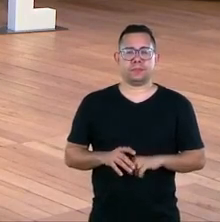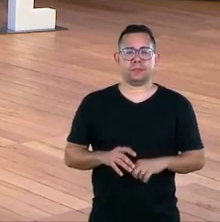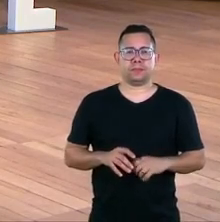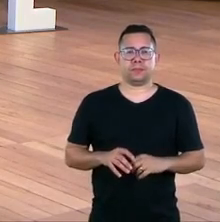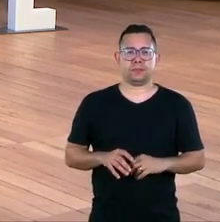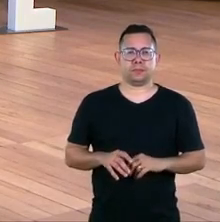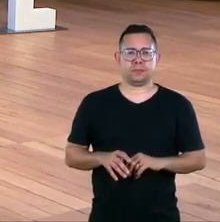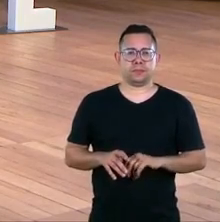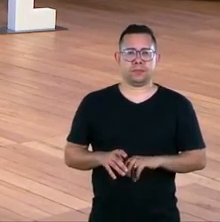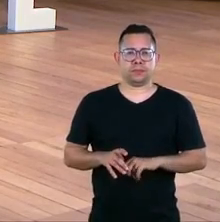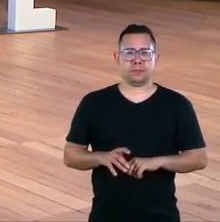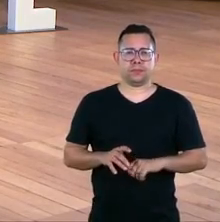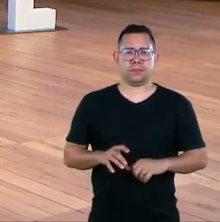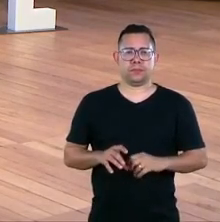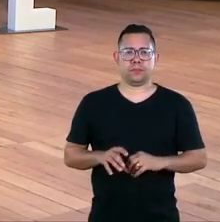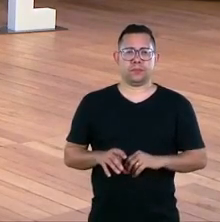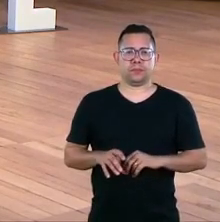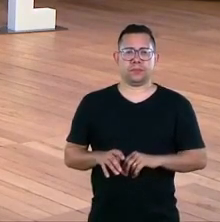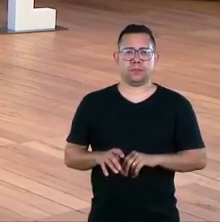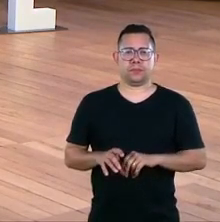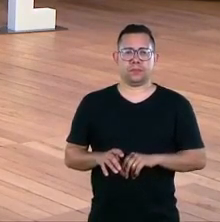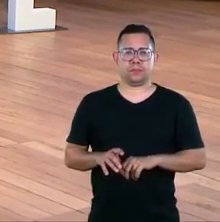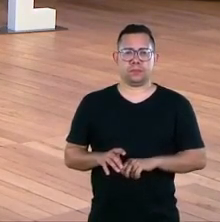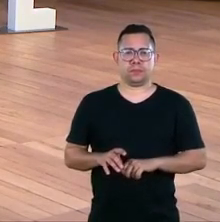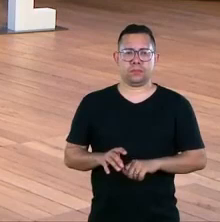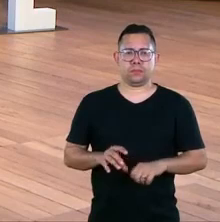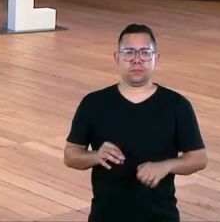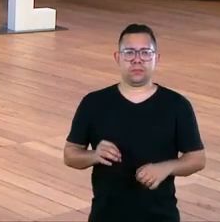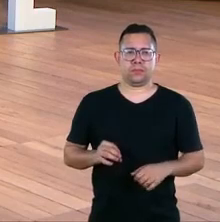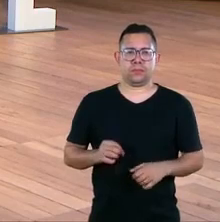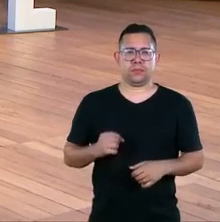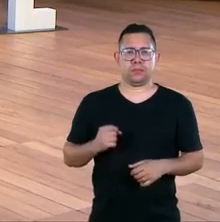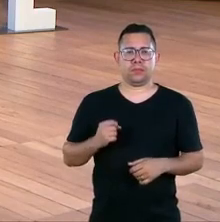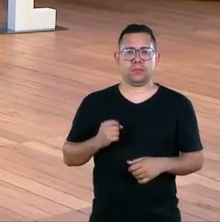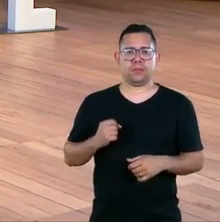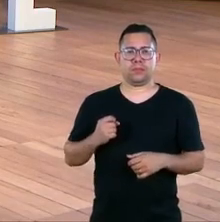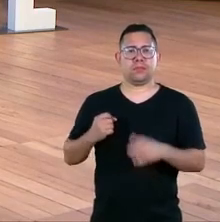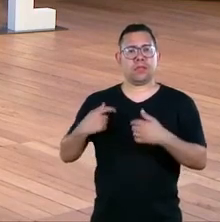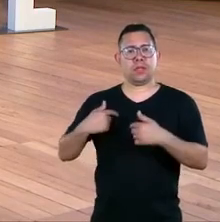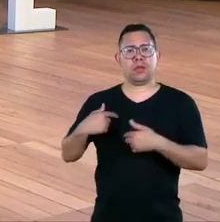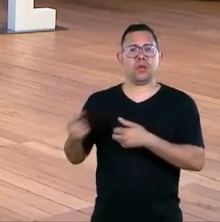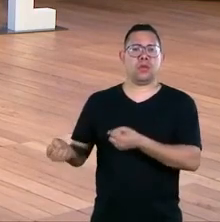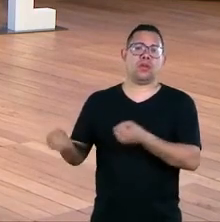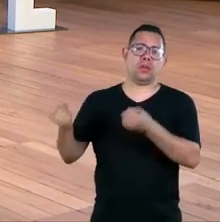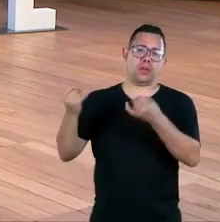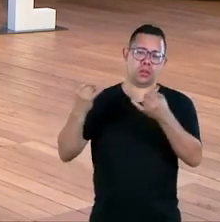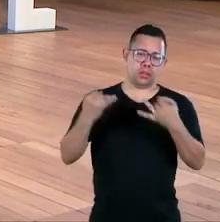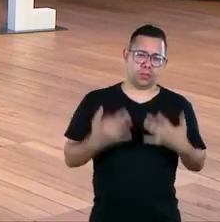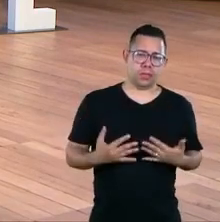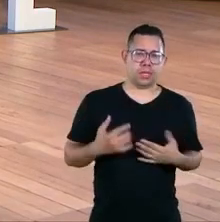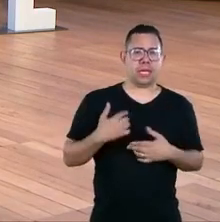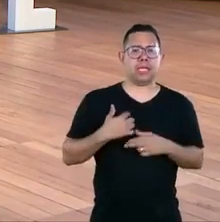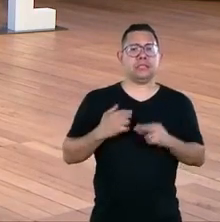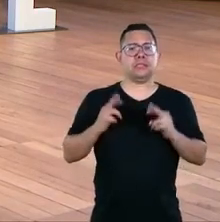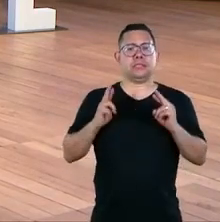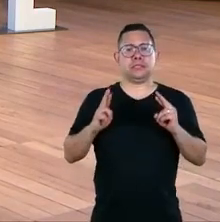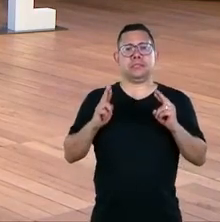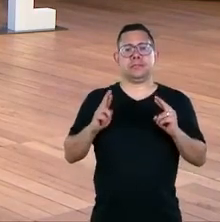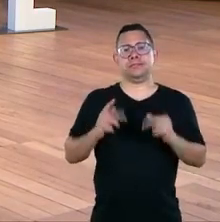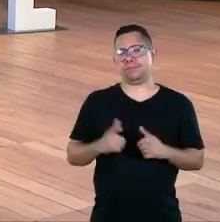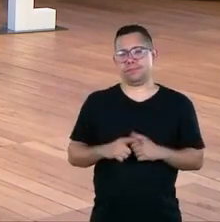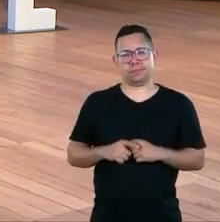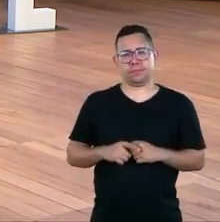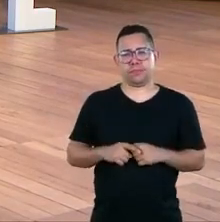eu não tenho muita esperança não viu gente ai será passando passando aqui pela praia de